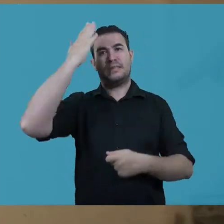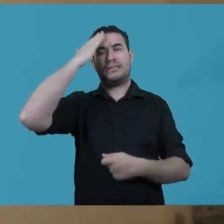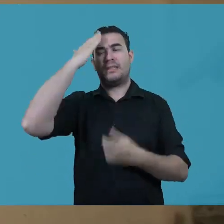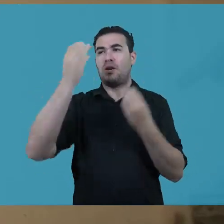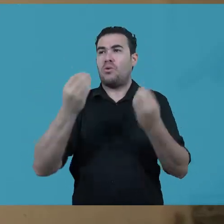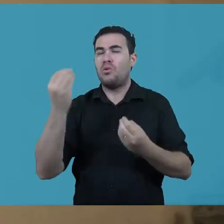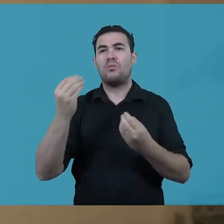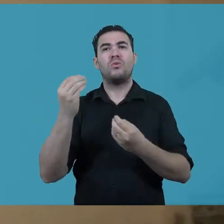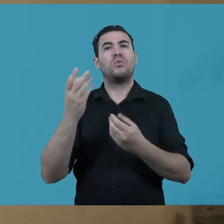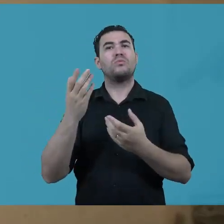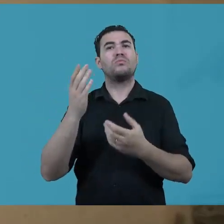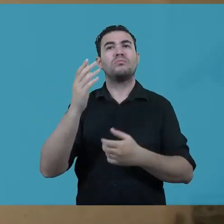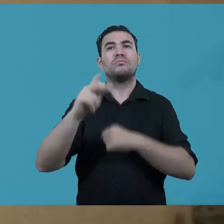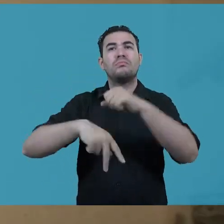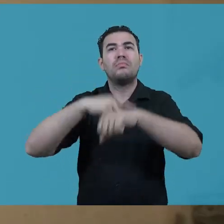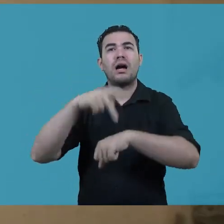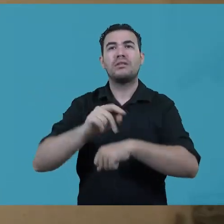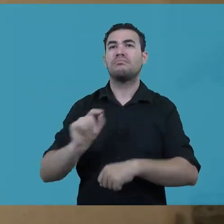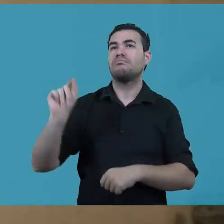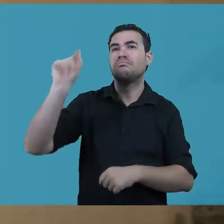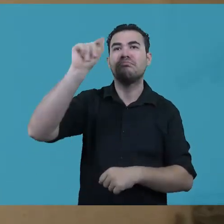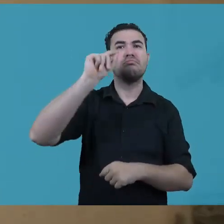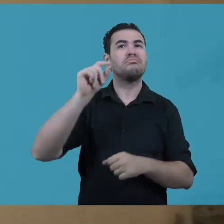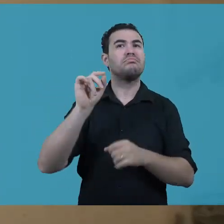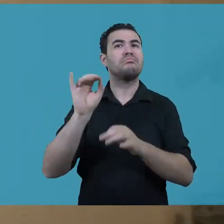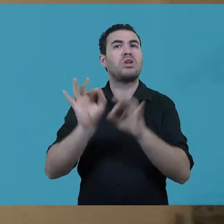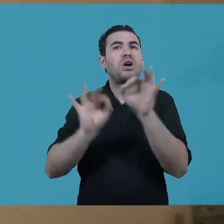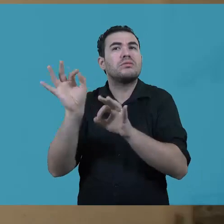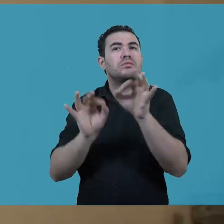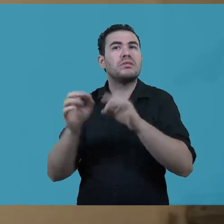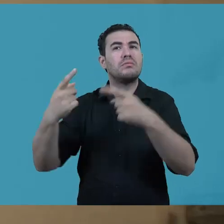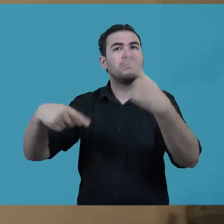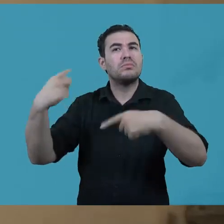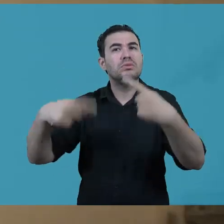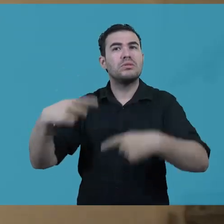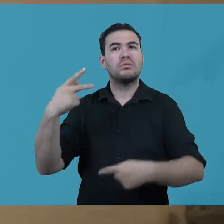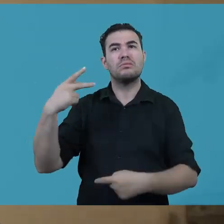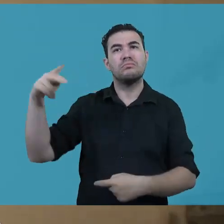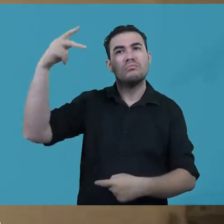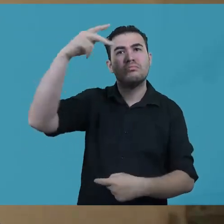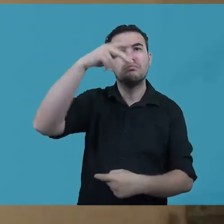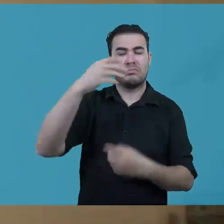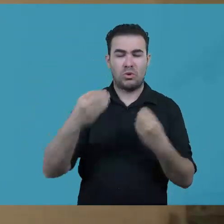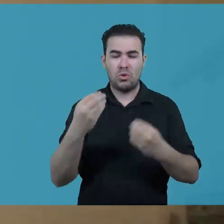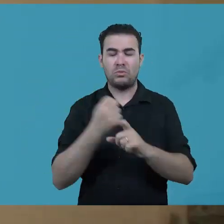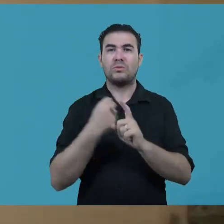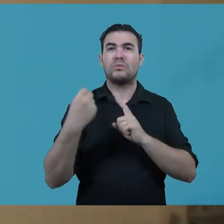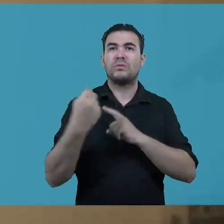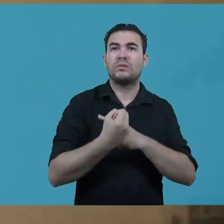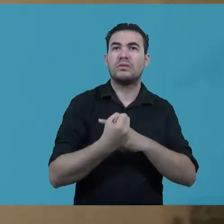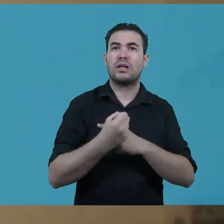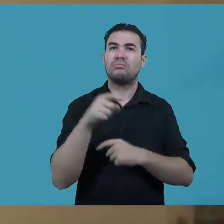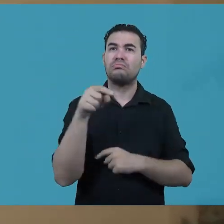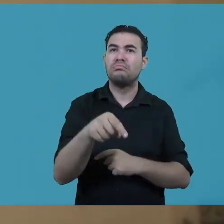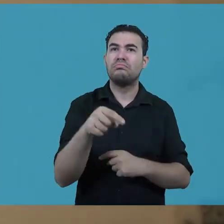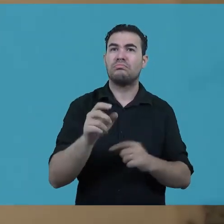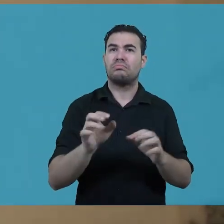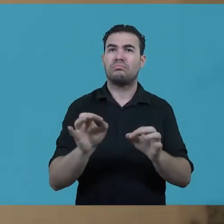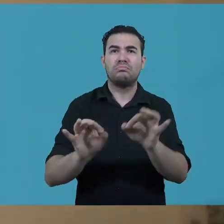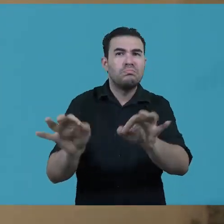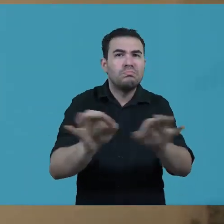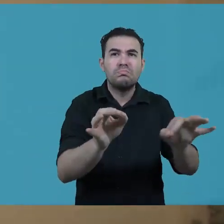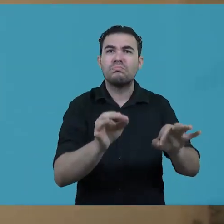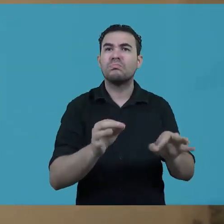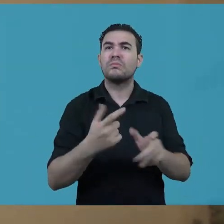sociedade, como se organizam os estados, as dinâmicas de uma sociedade democrática de direito. Então, esses cursos, eles nos ajudam a